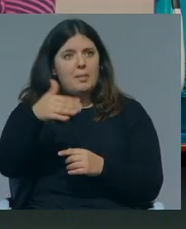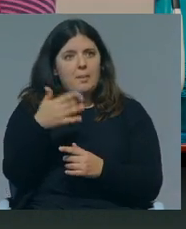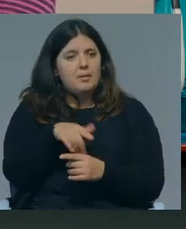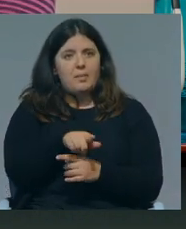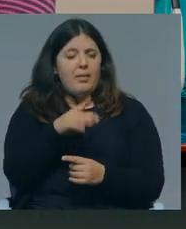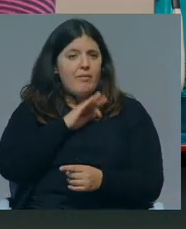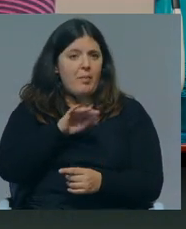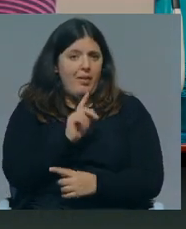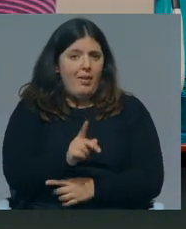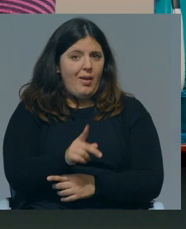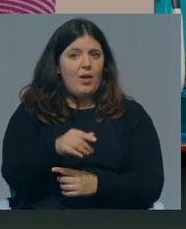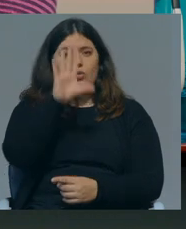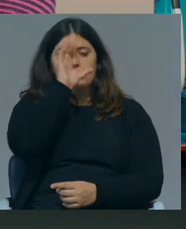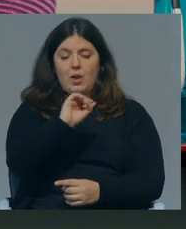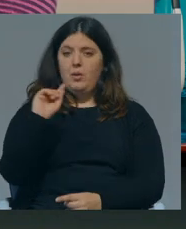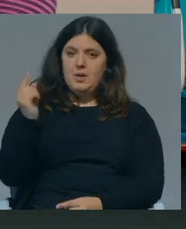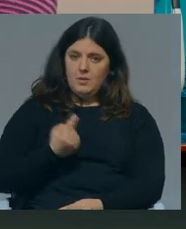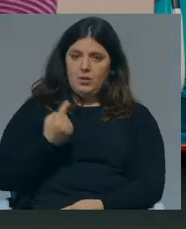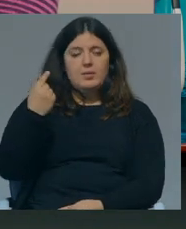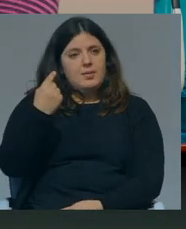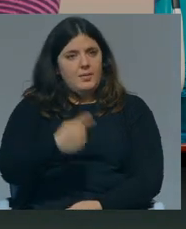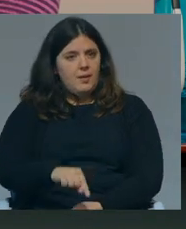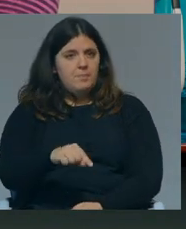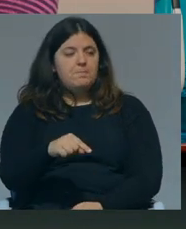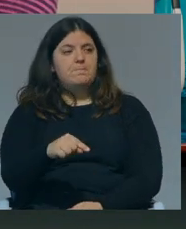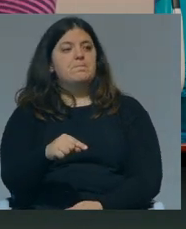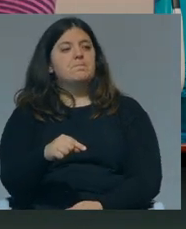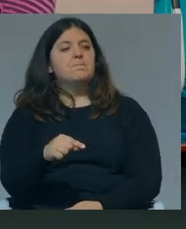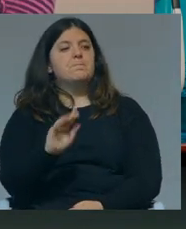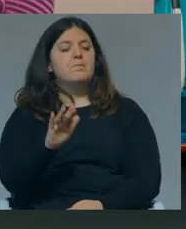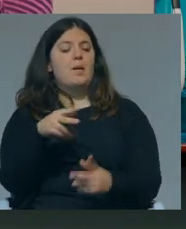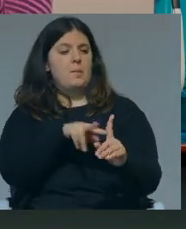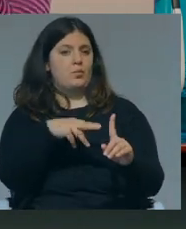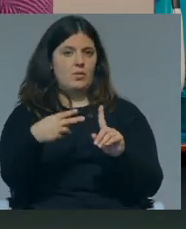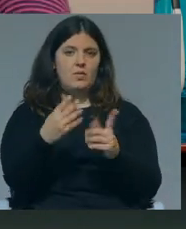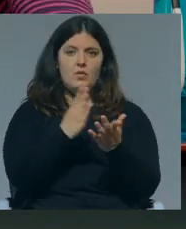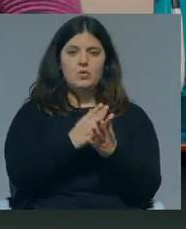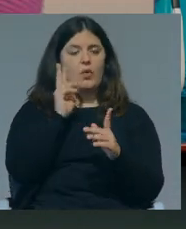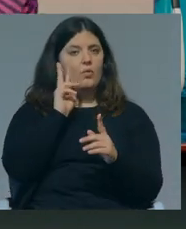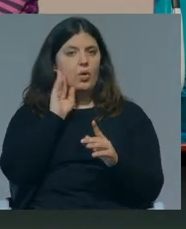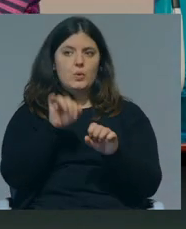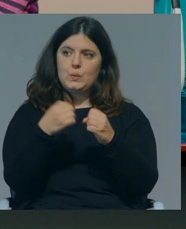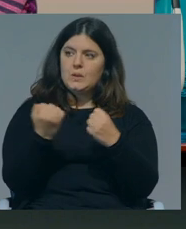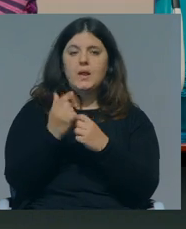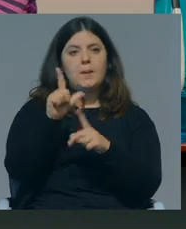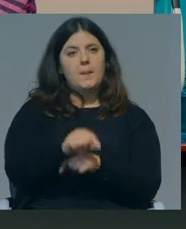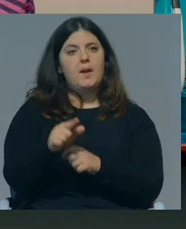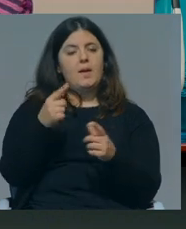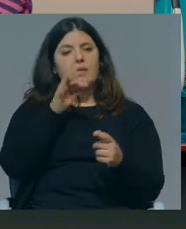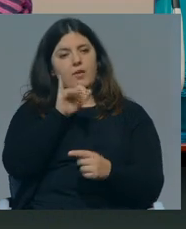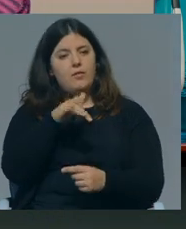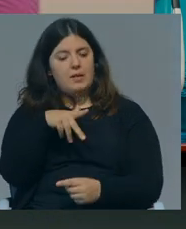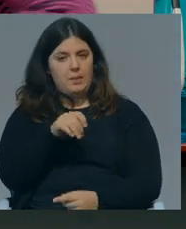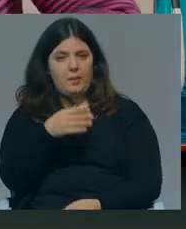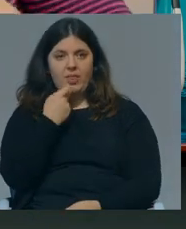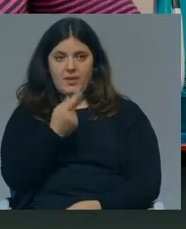Agora, a questão aqui é, o Estado tem a obrigação de, não só do ponto de vista do elevador social, como até deste ponto de vista que a Filipe aqui